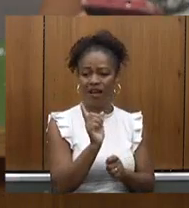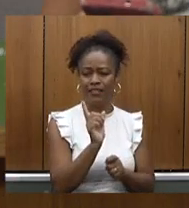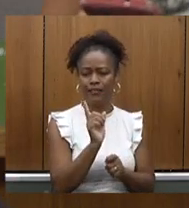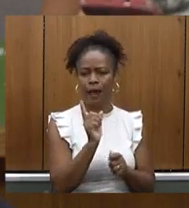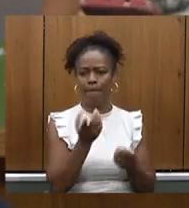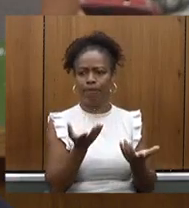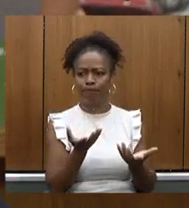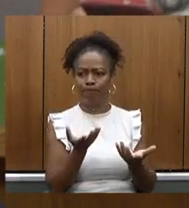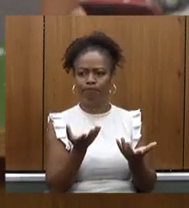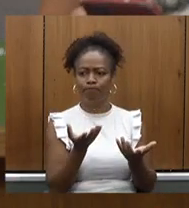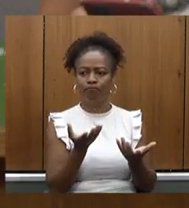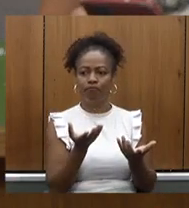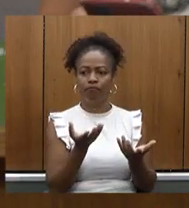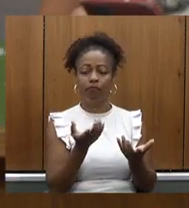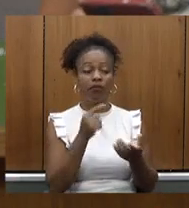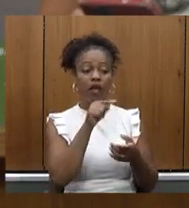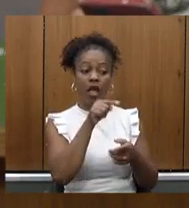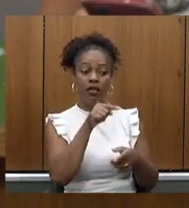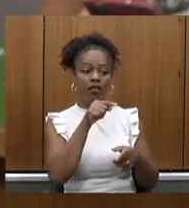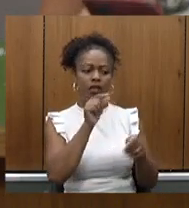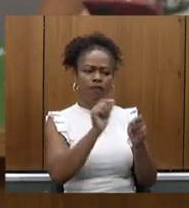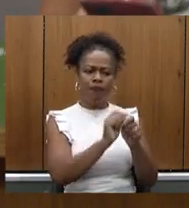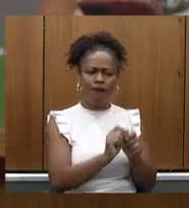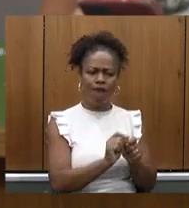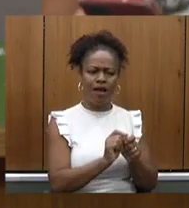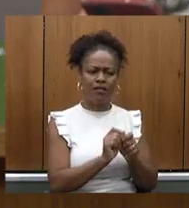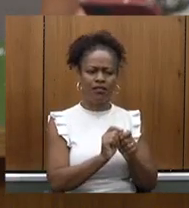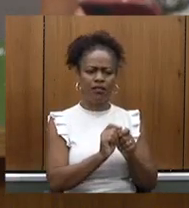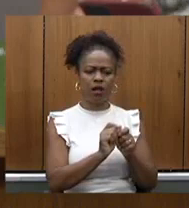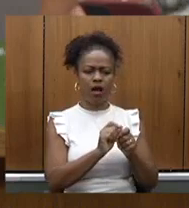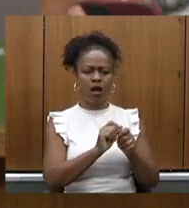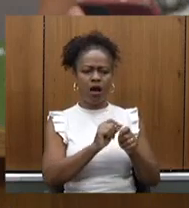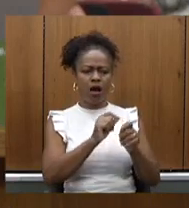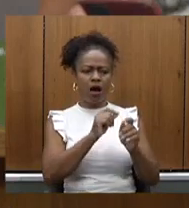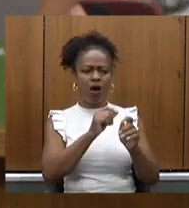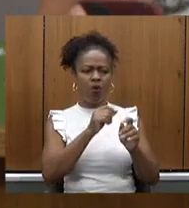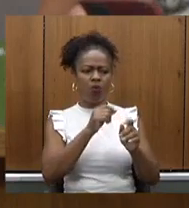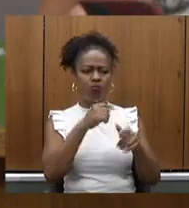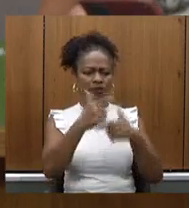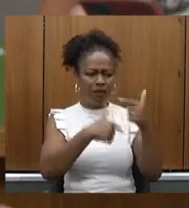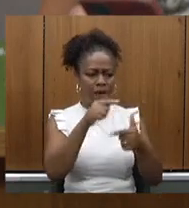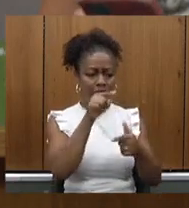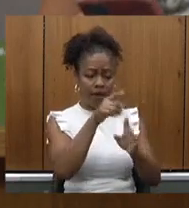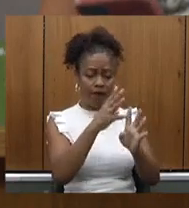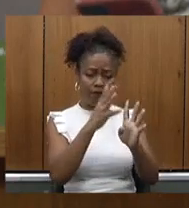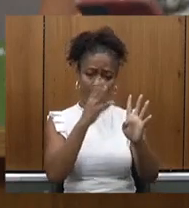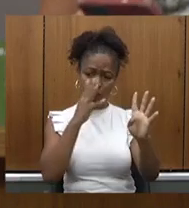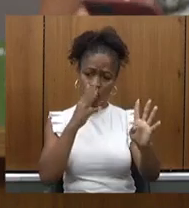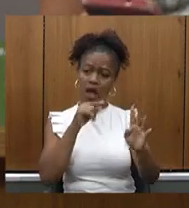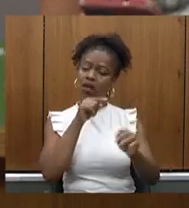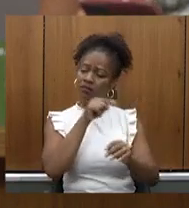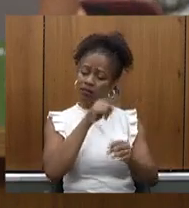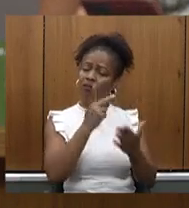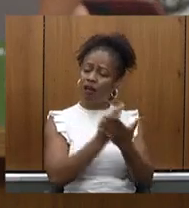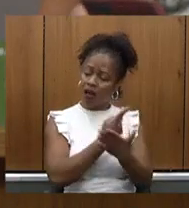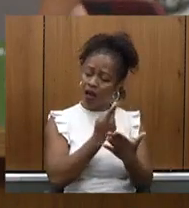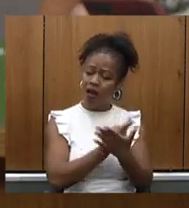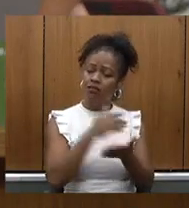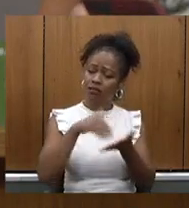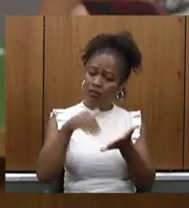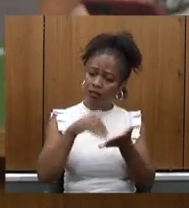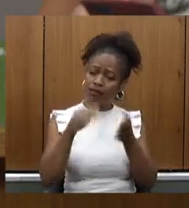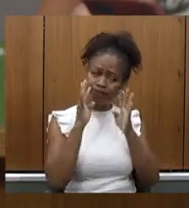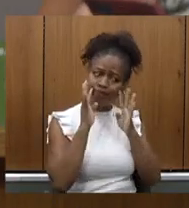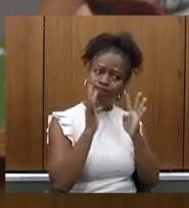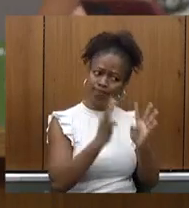um descumprimento desse princípio da fila única obviamente isso está errado a secretaria está atenta a isso temos que